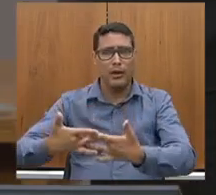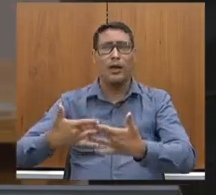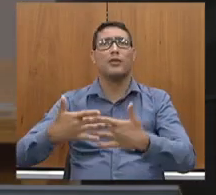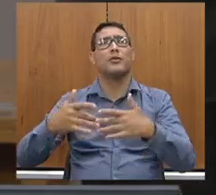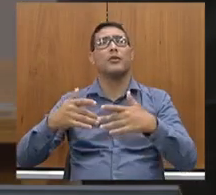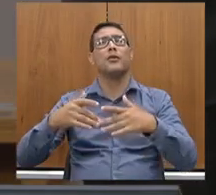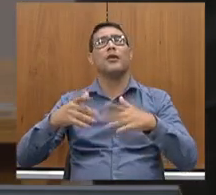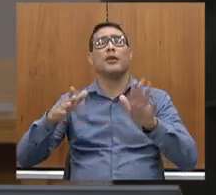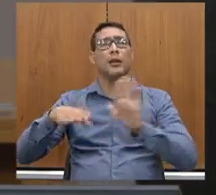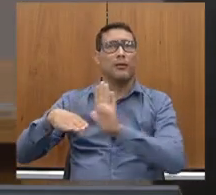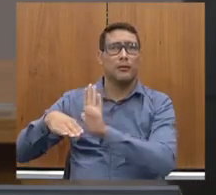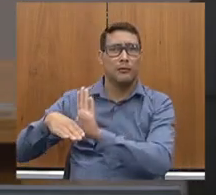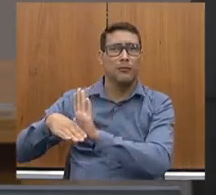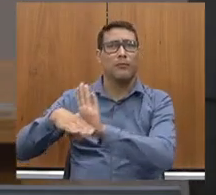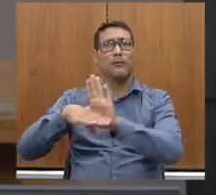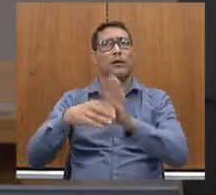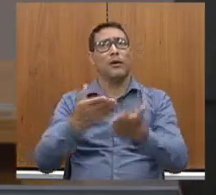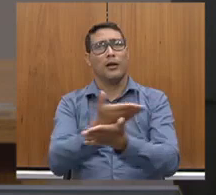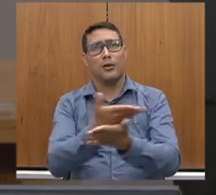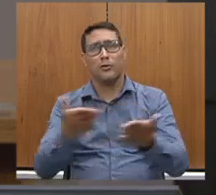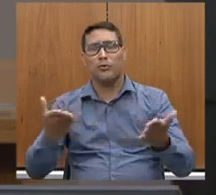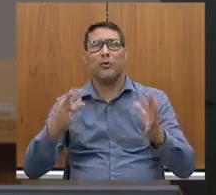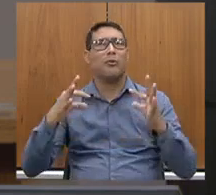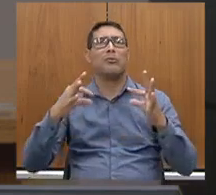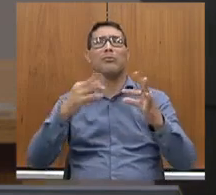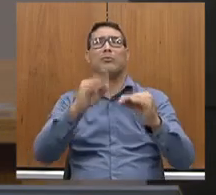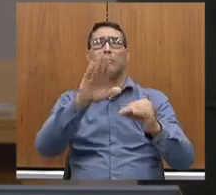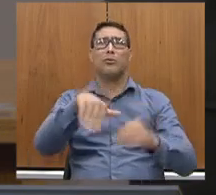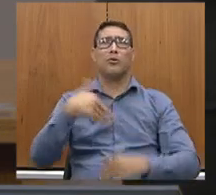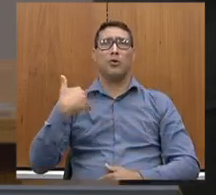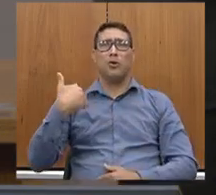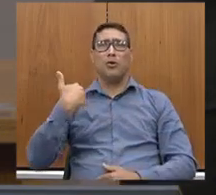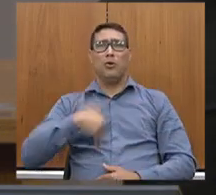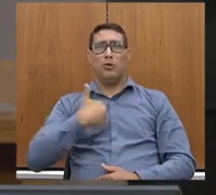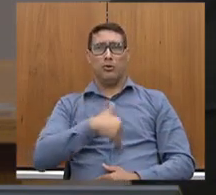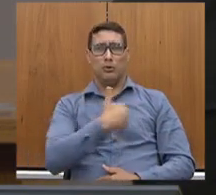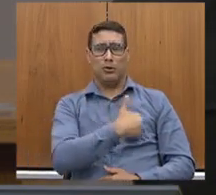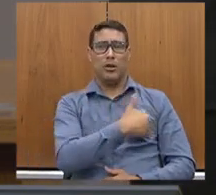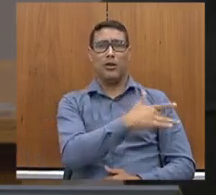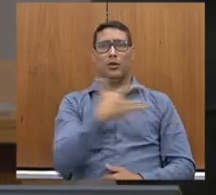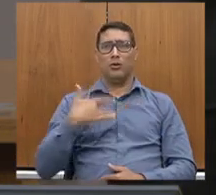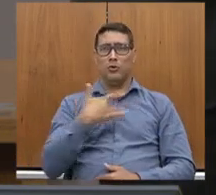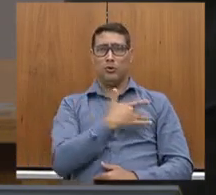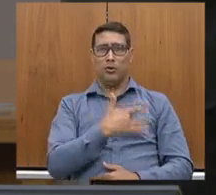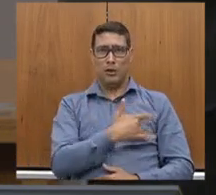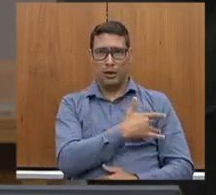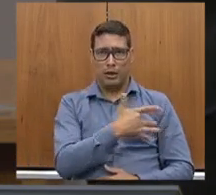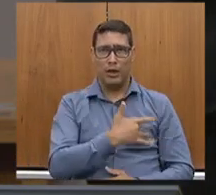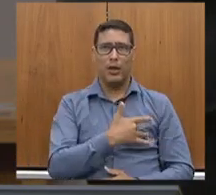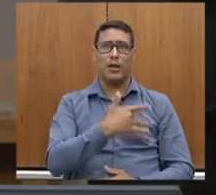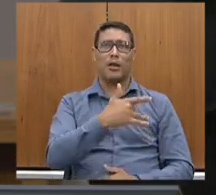agradou a cruzeirenses, americanos, e eu posso dizer também que é a massa corintiana.